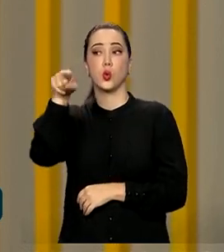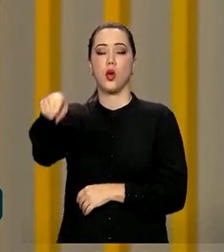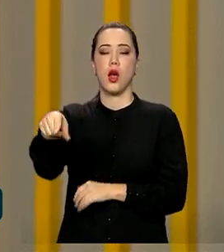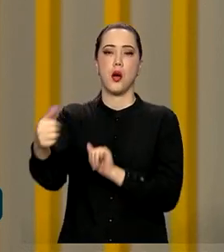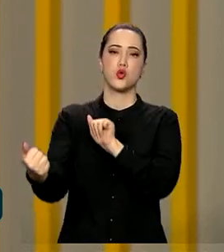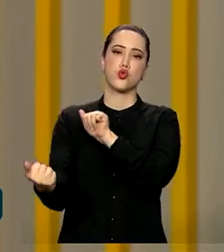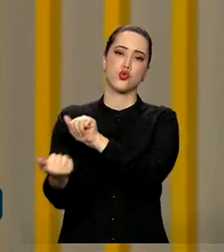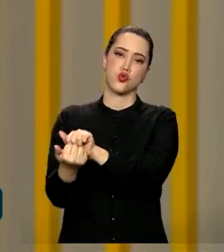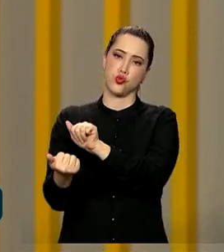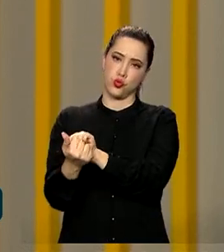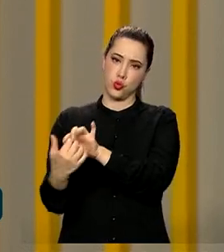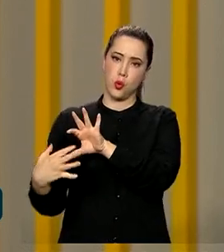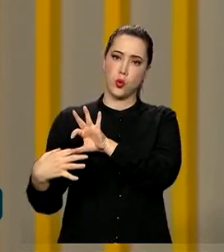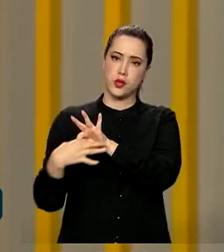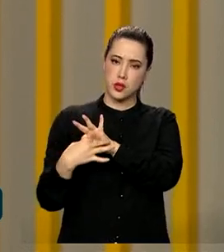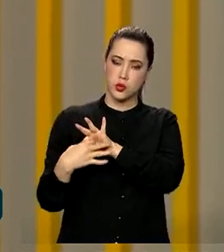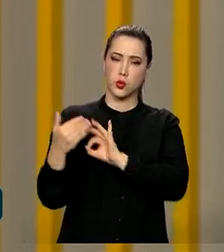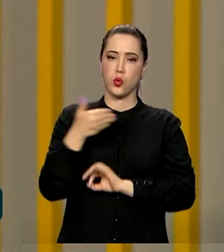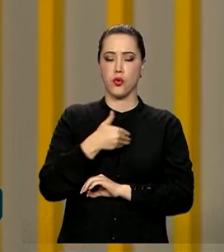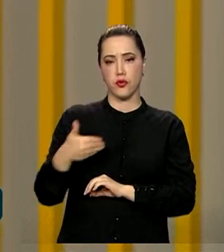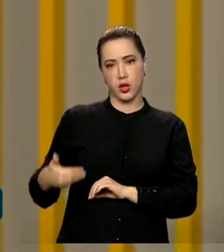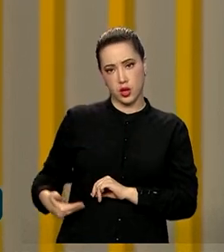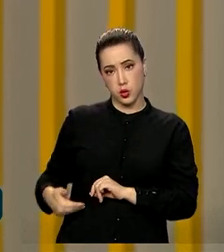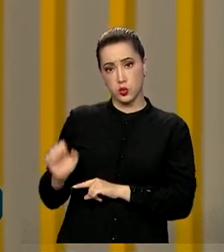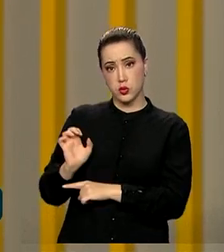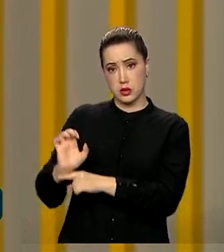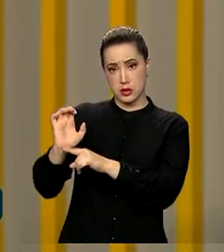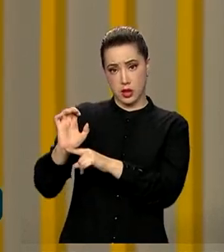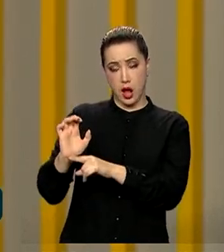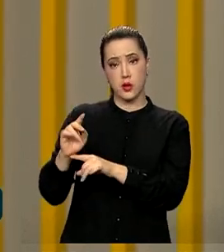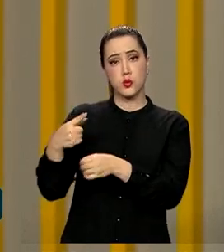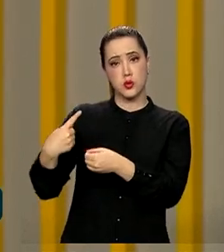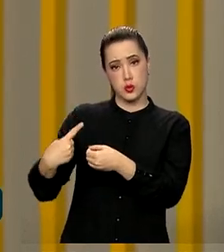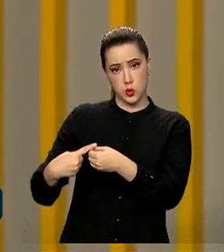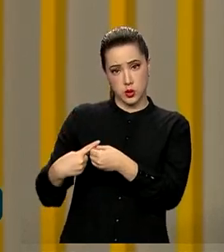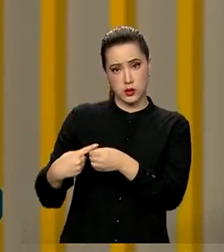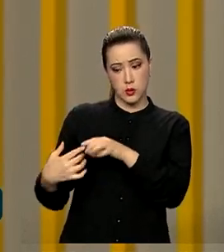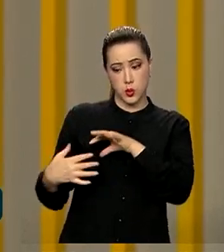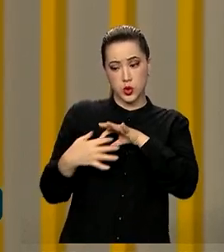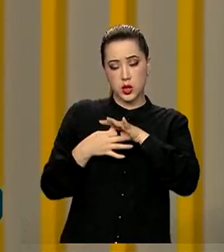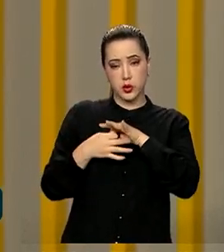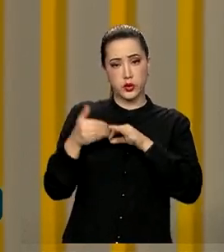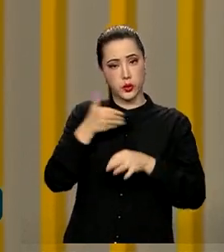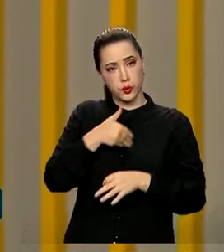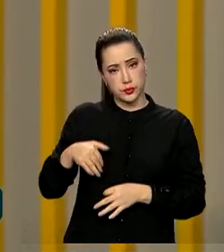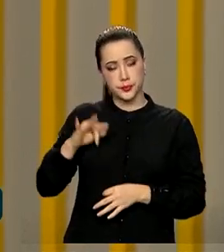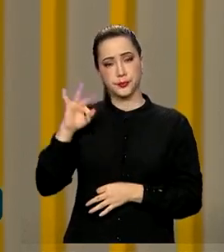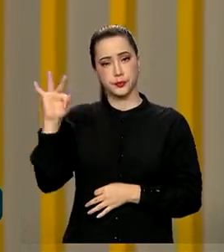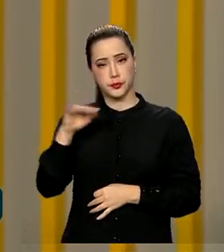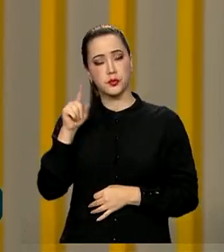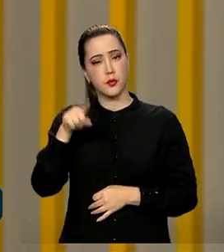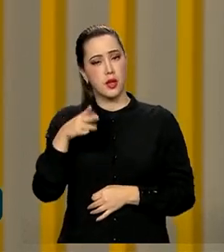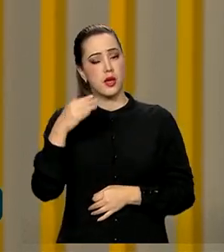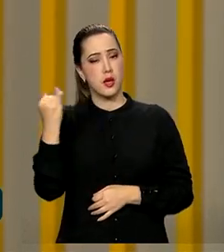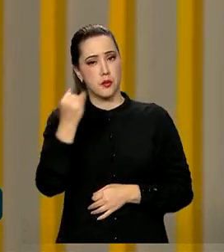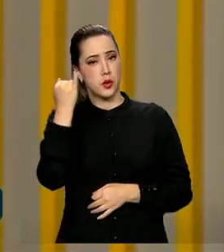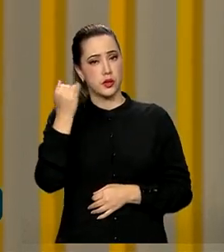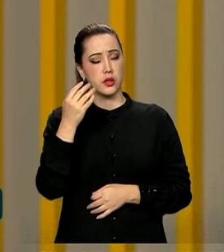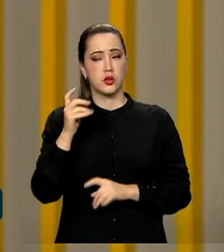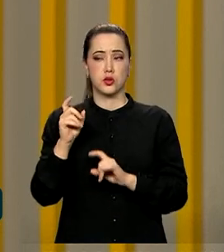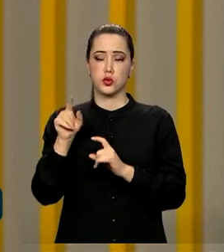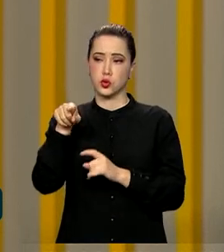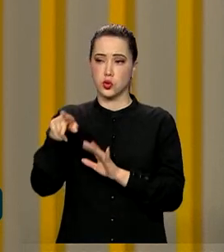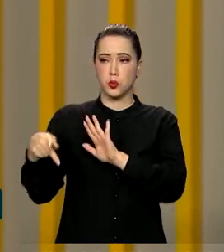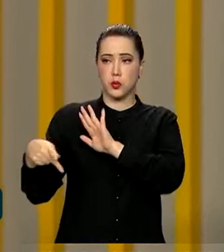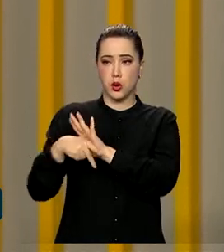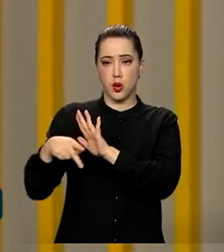Aproximando o governo federal, governo estadual e o governo municipal. E é muito importante a presença dos gestores municipais. Nós